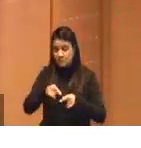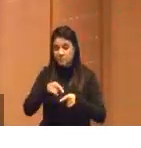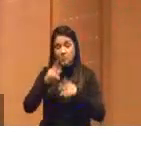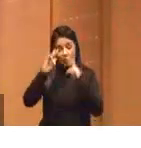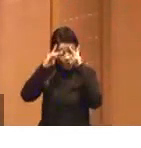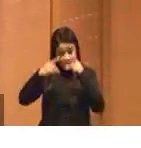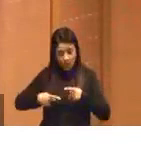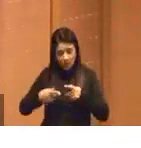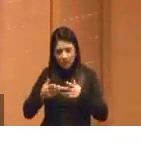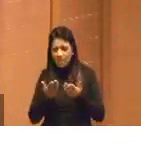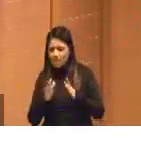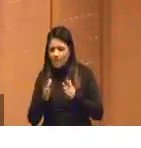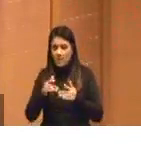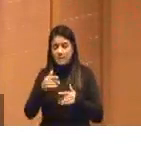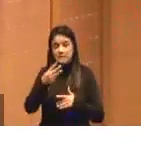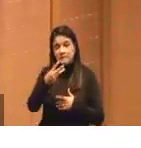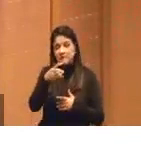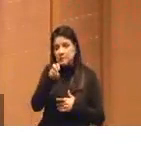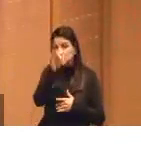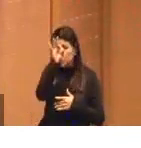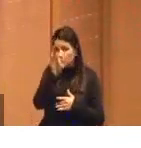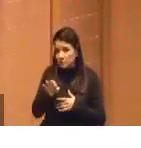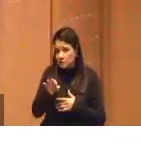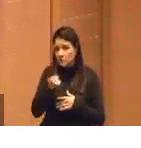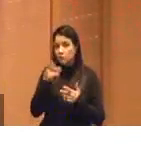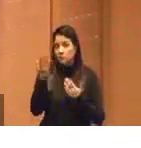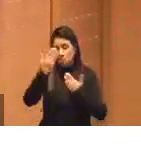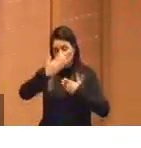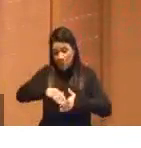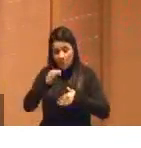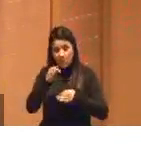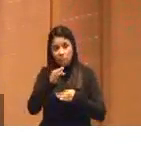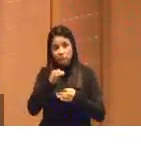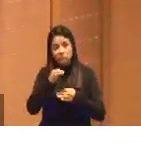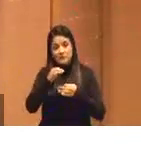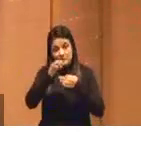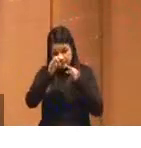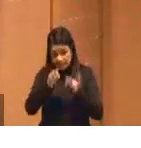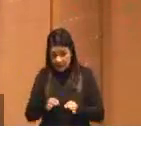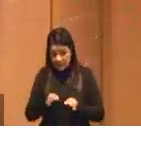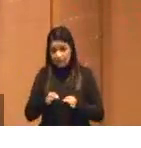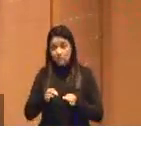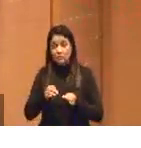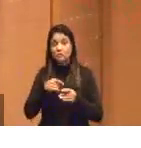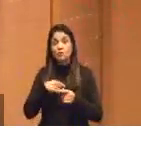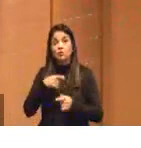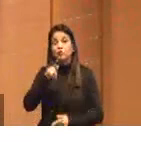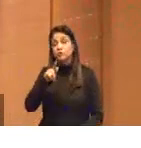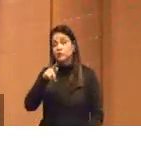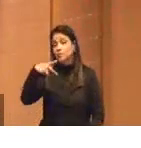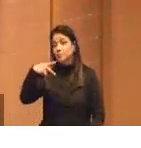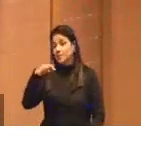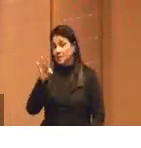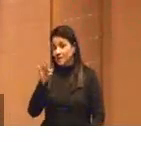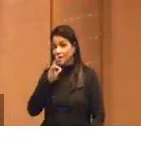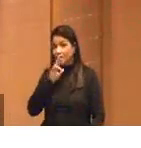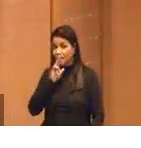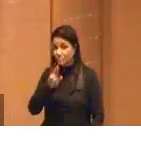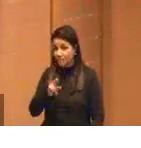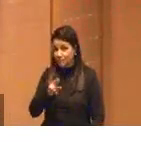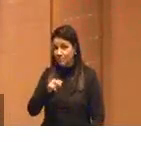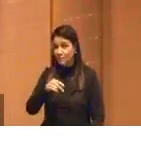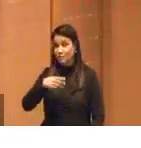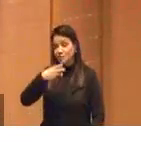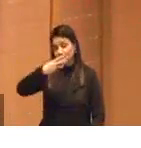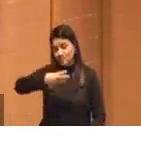a média acertou 35% das questões e aí fizeram o GPT responder e o 3,